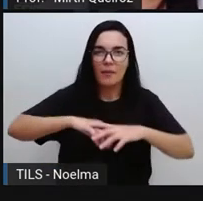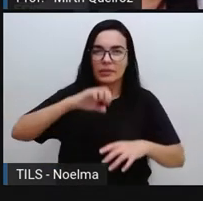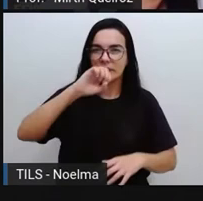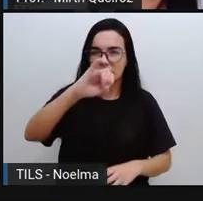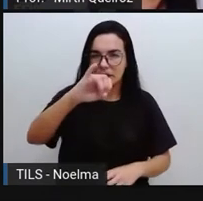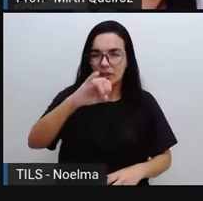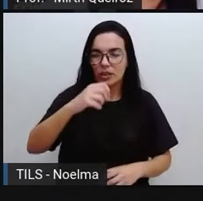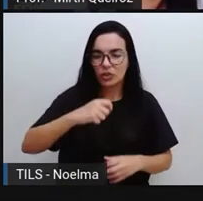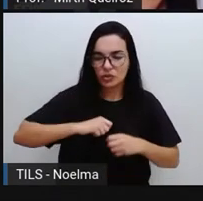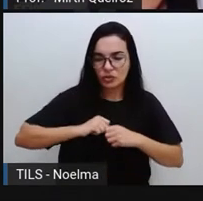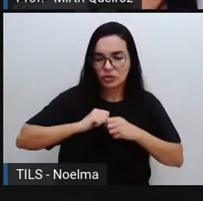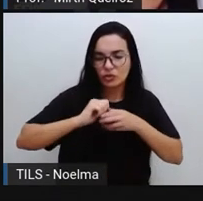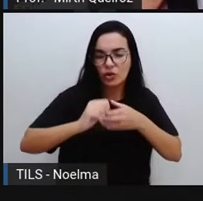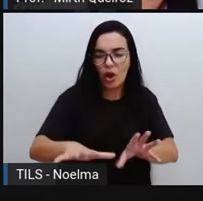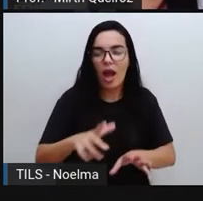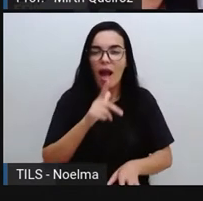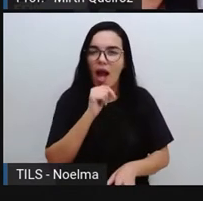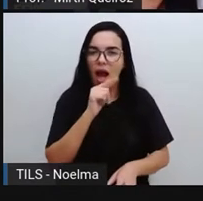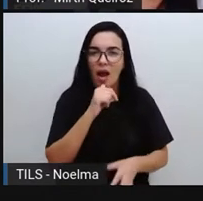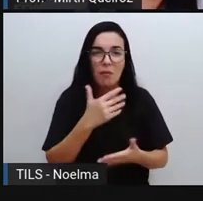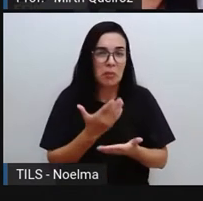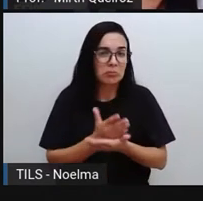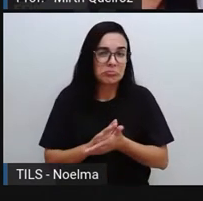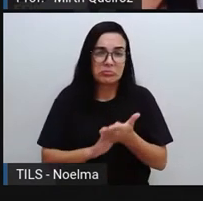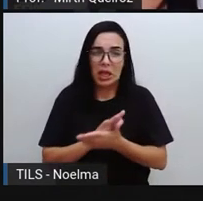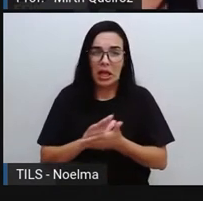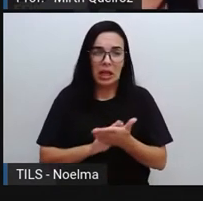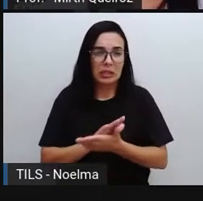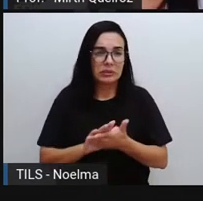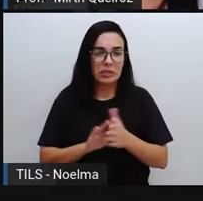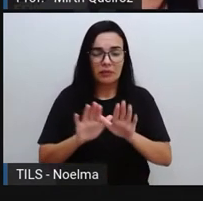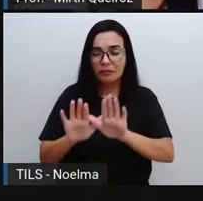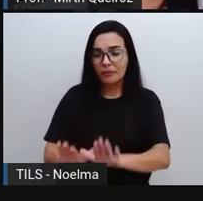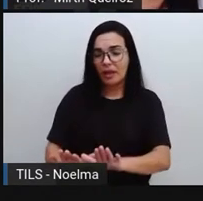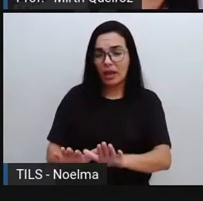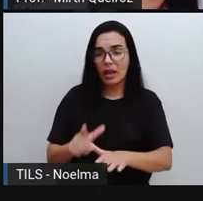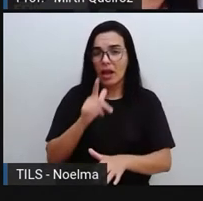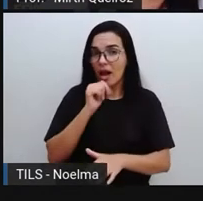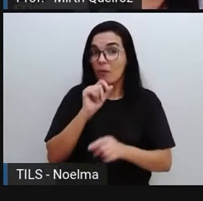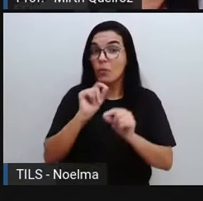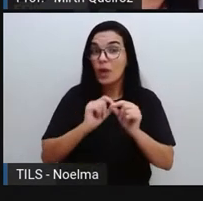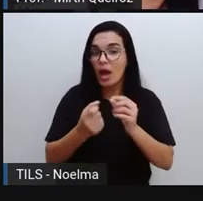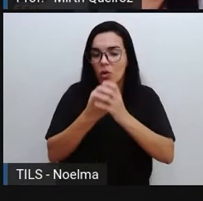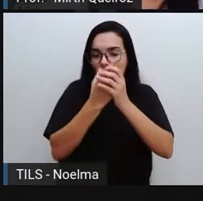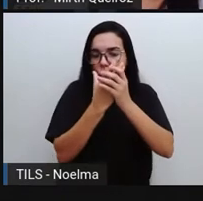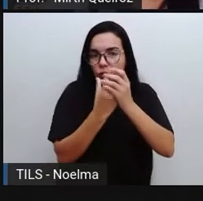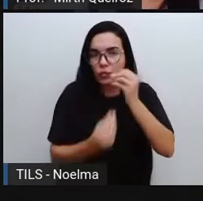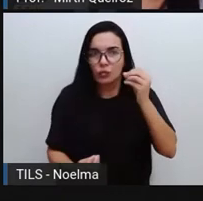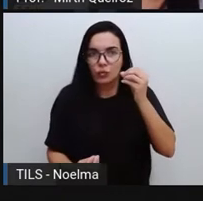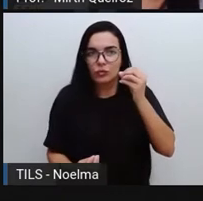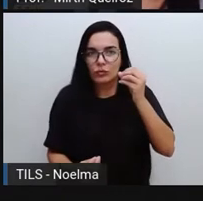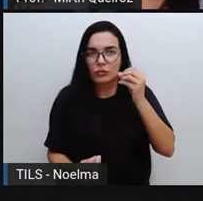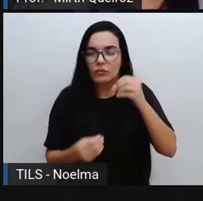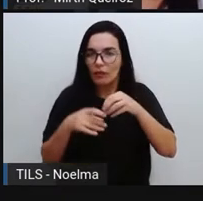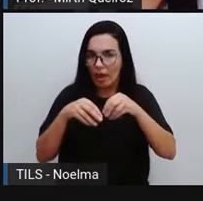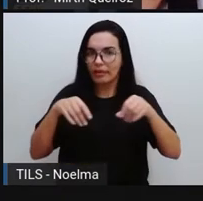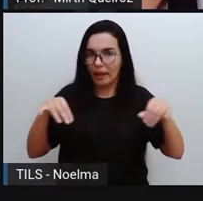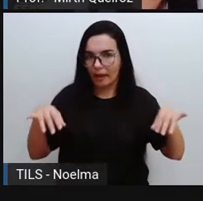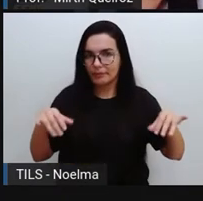água nessa superfície, ela não vai correr. Vai apenas ser absorvida pela terra. Certo?